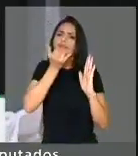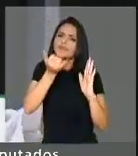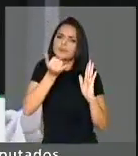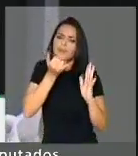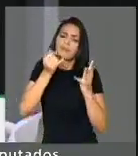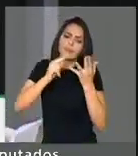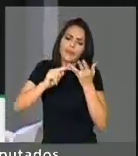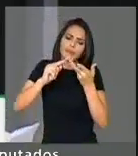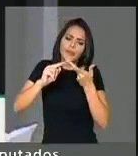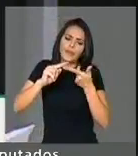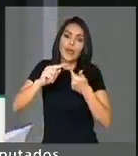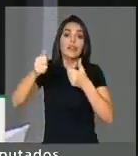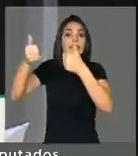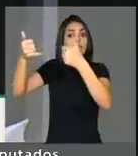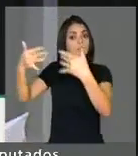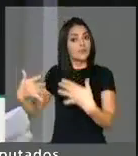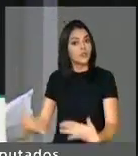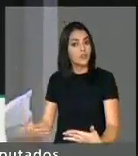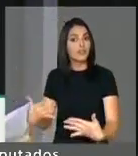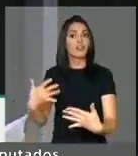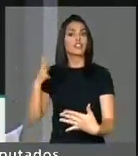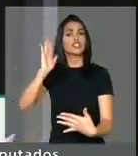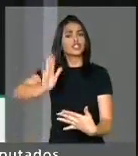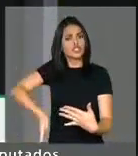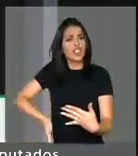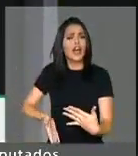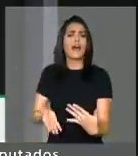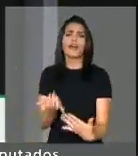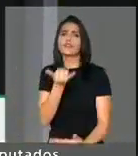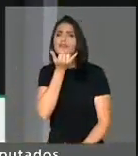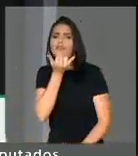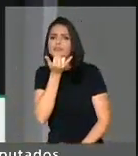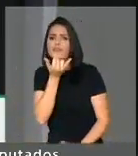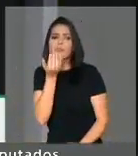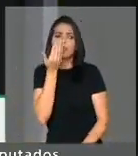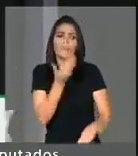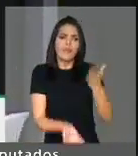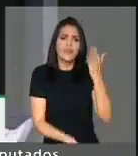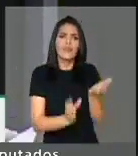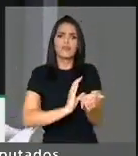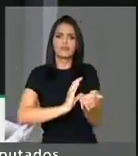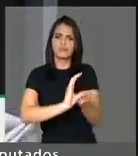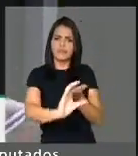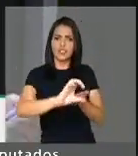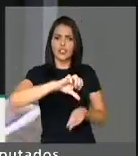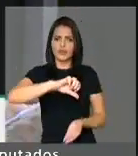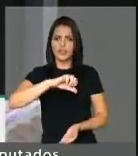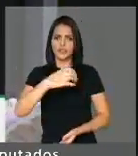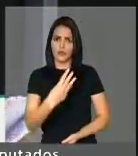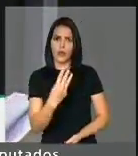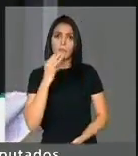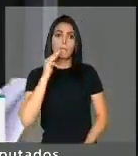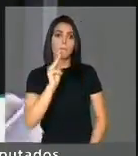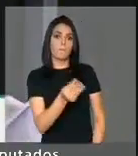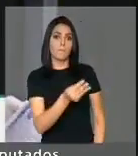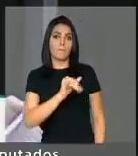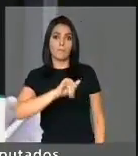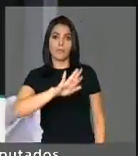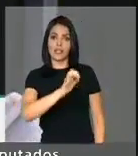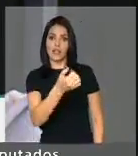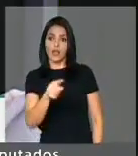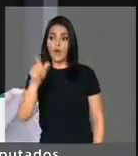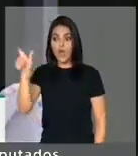e nas justificativas que já faz antecipadamente para perder esse recurso, ele alega, inclusive, a